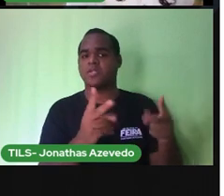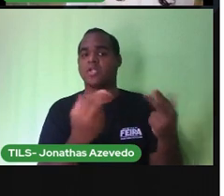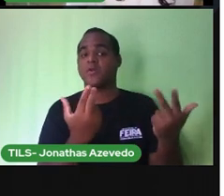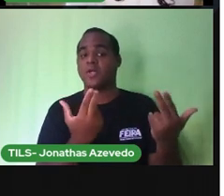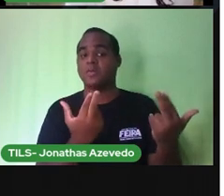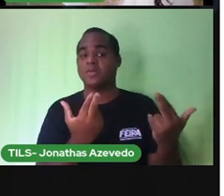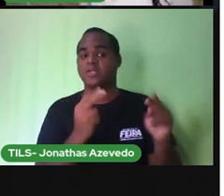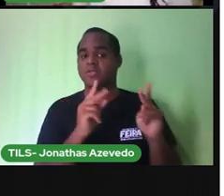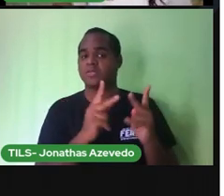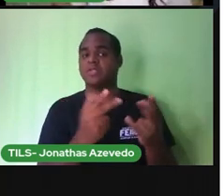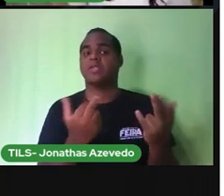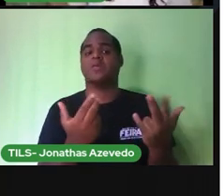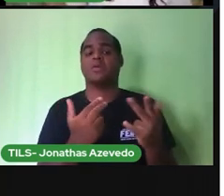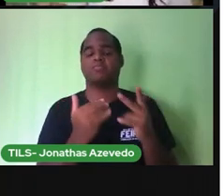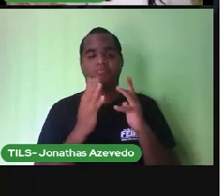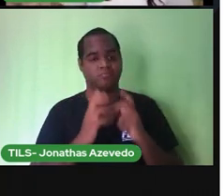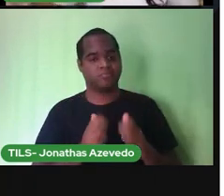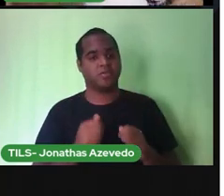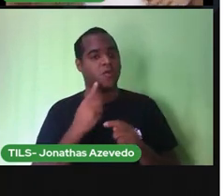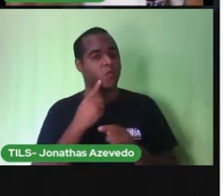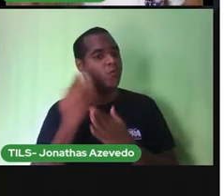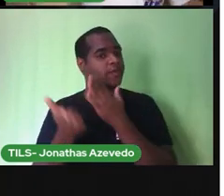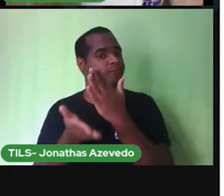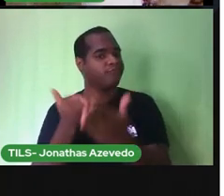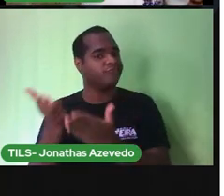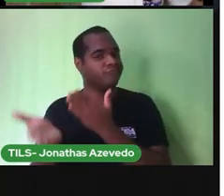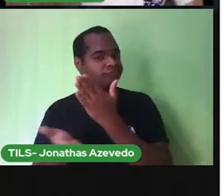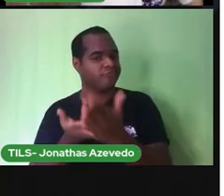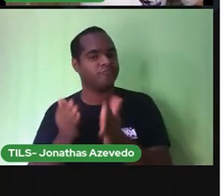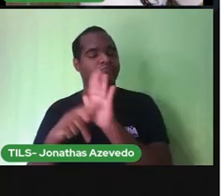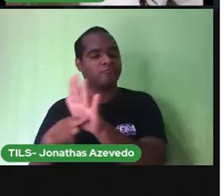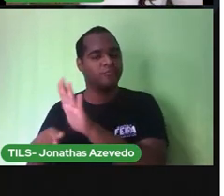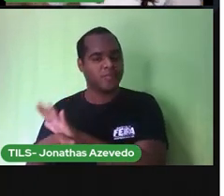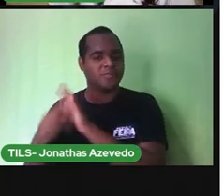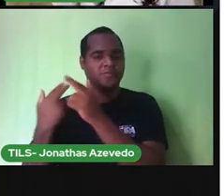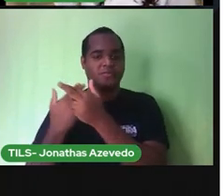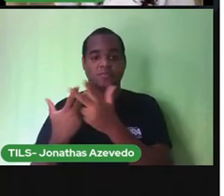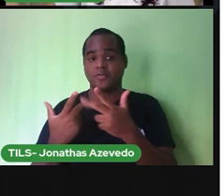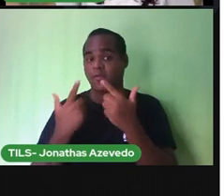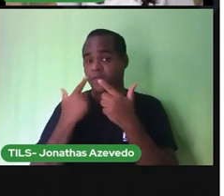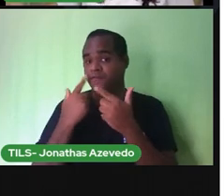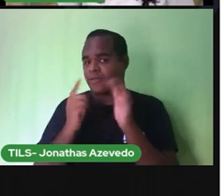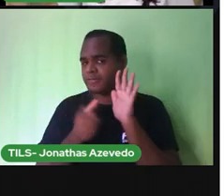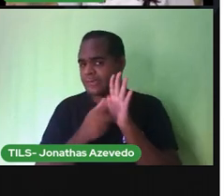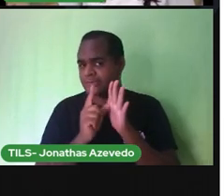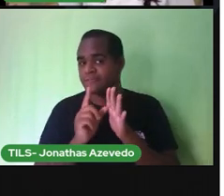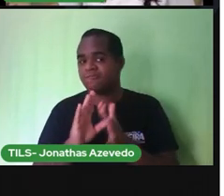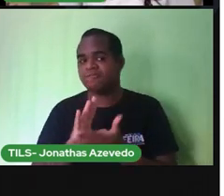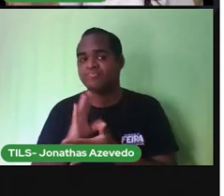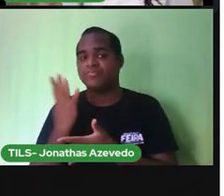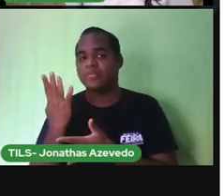limpo e preservar é tomar atitudes antes que aconteça alguma coisa